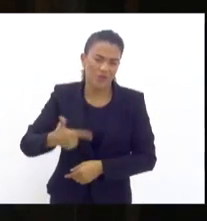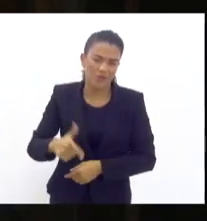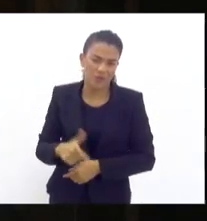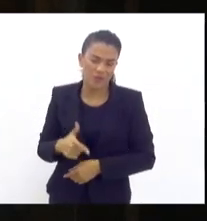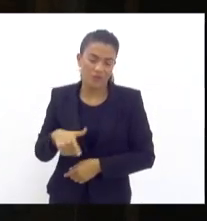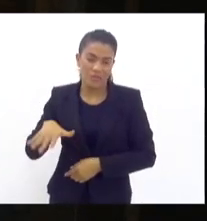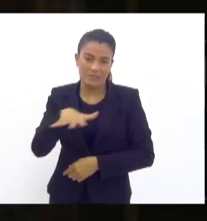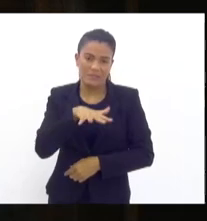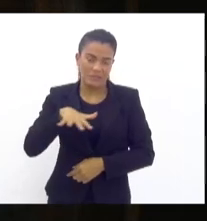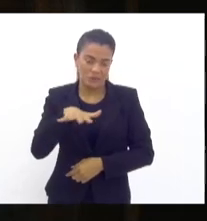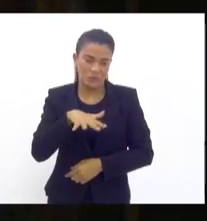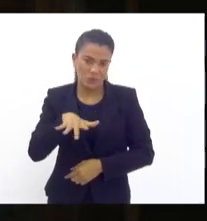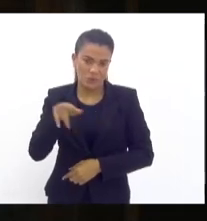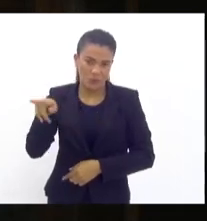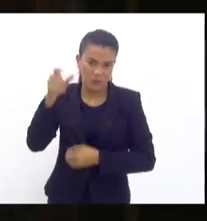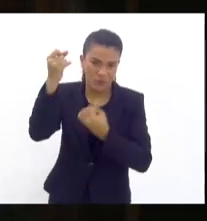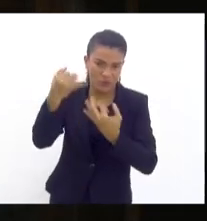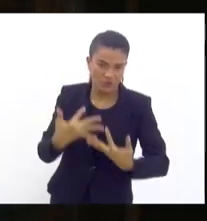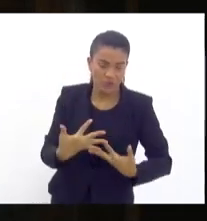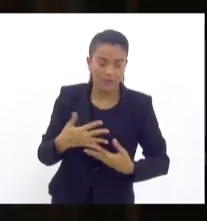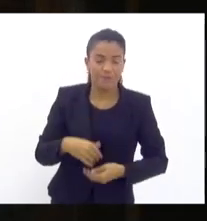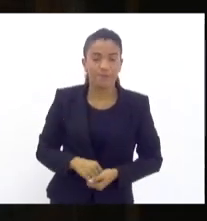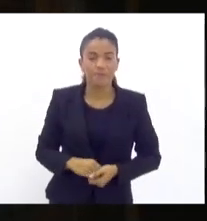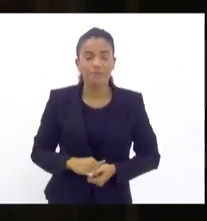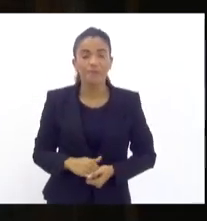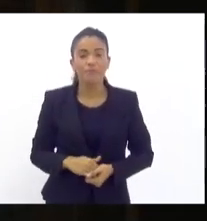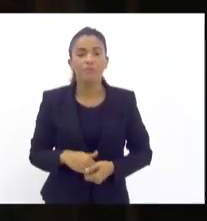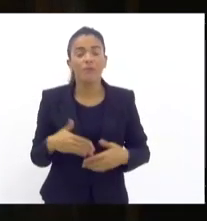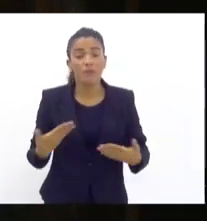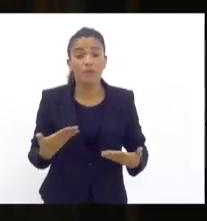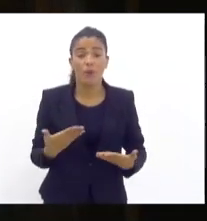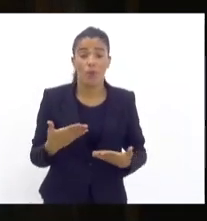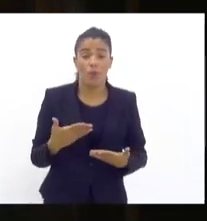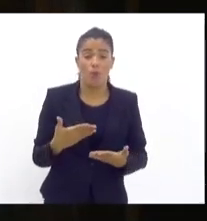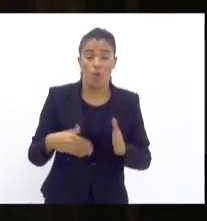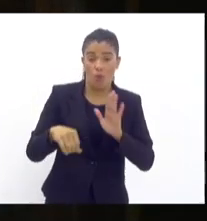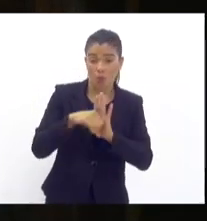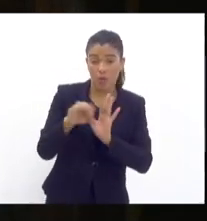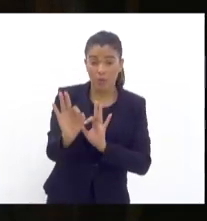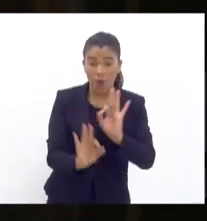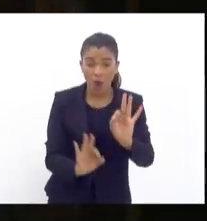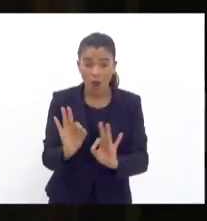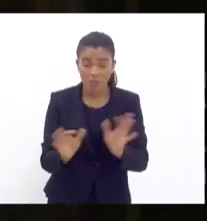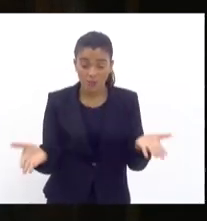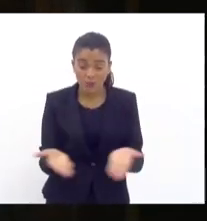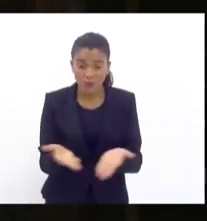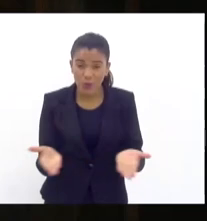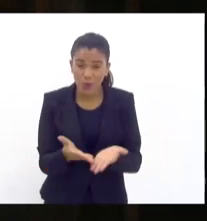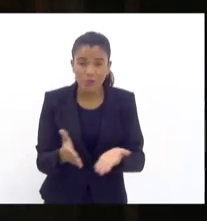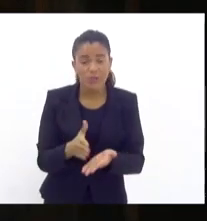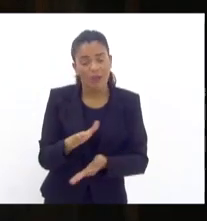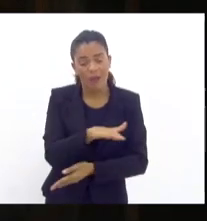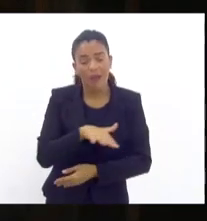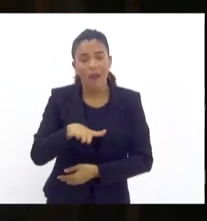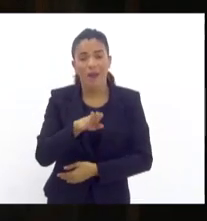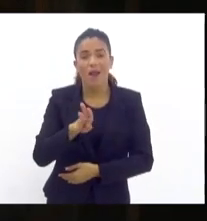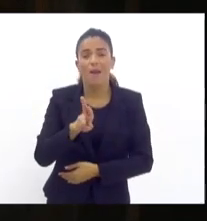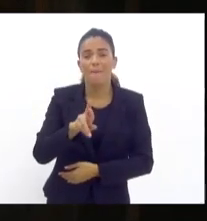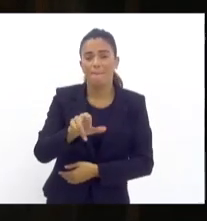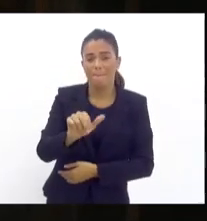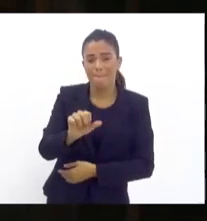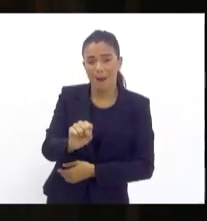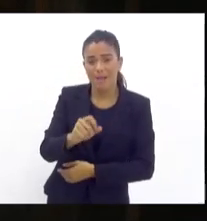macro que eles já expuseram. Então, o crime organizado hoje, senhores, é todo voltado na nossa área de Bras Pina pelo tráfico de